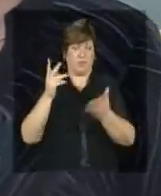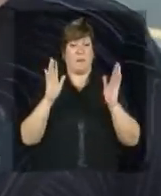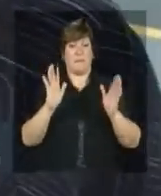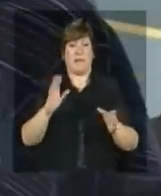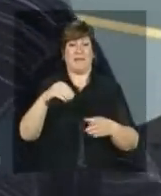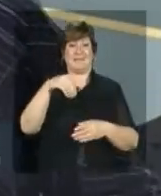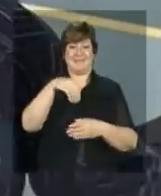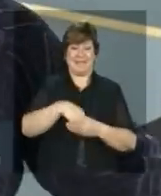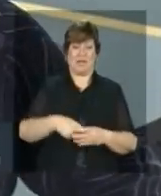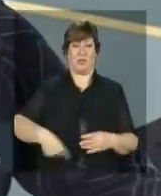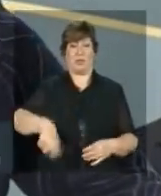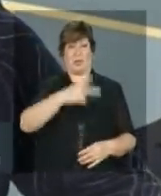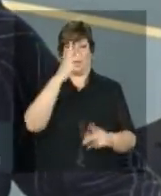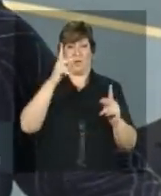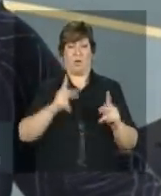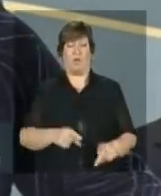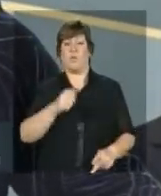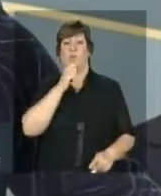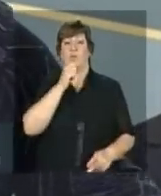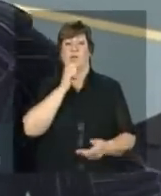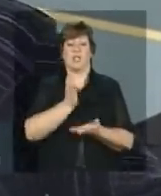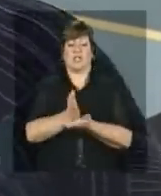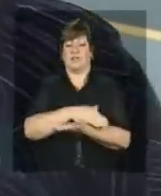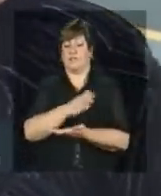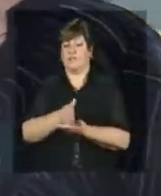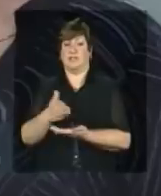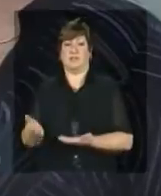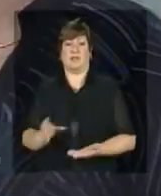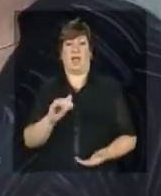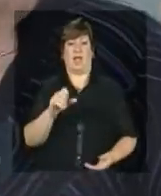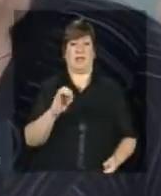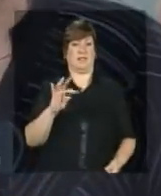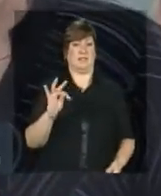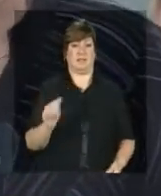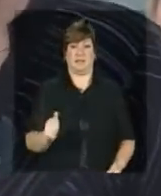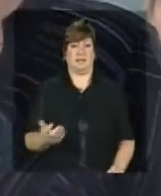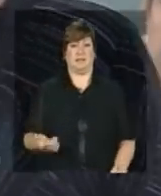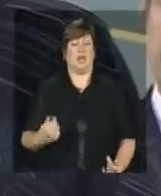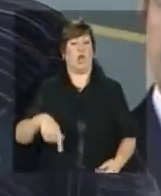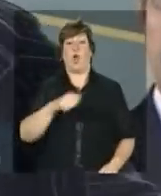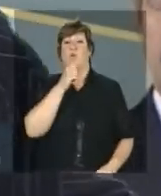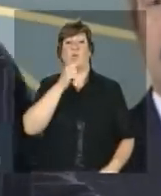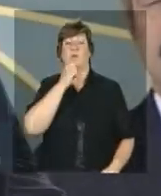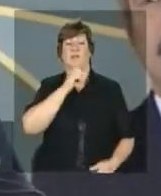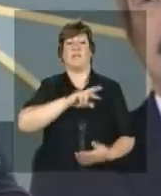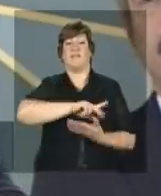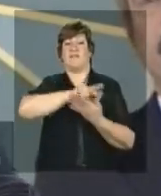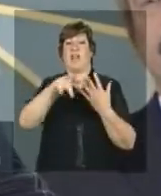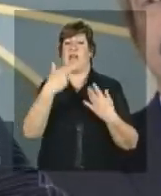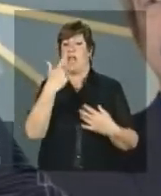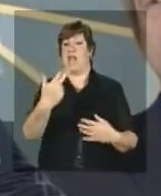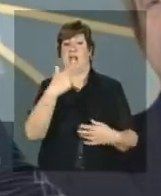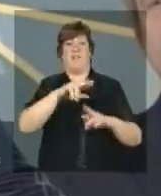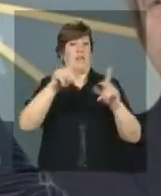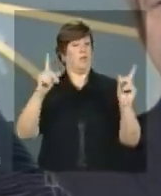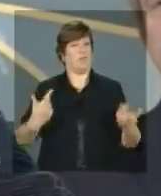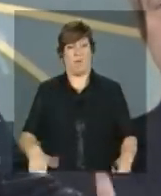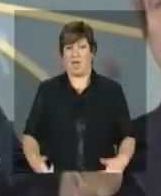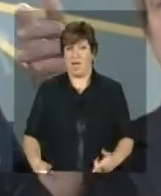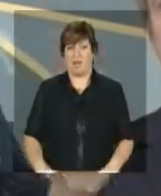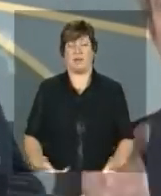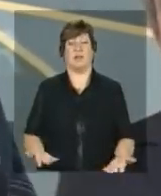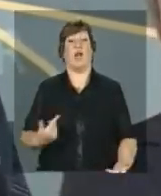população divisão de casta nós não temos várias línguas e nós